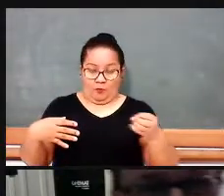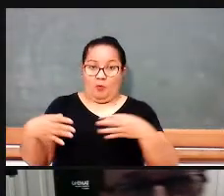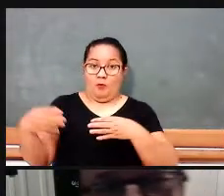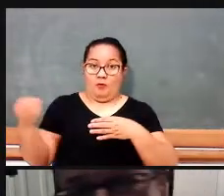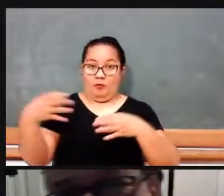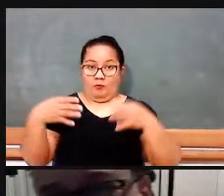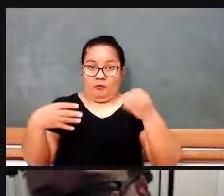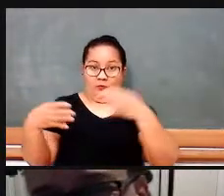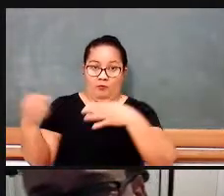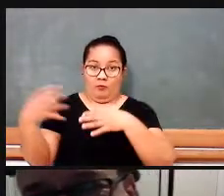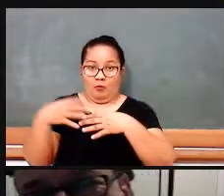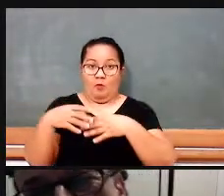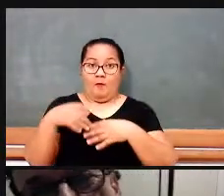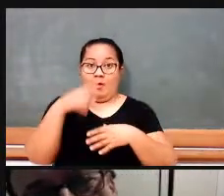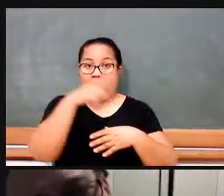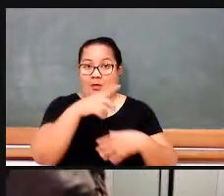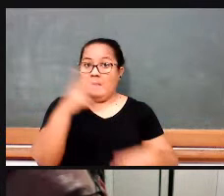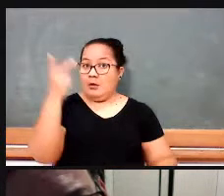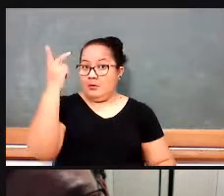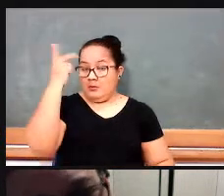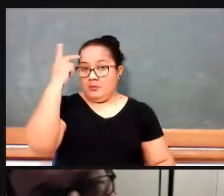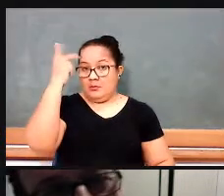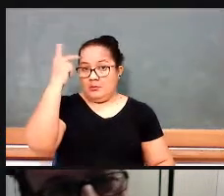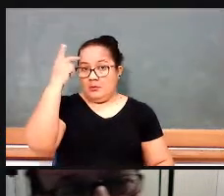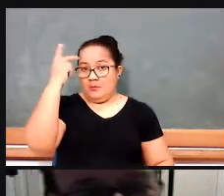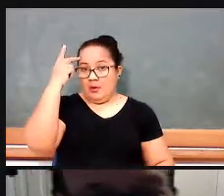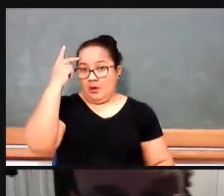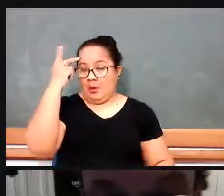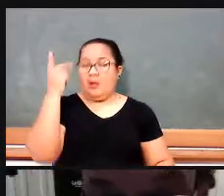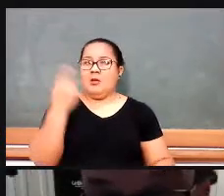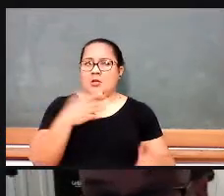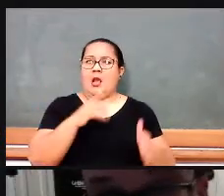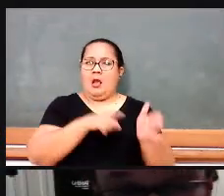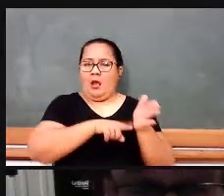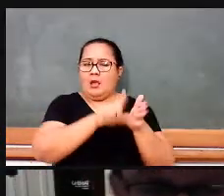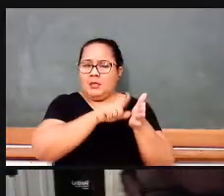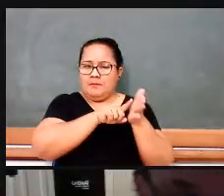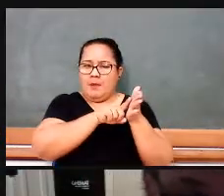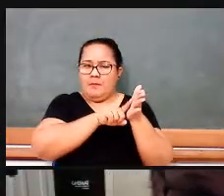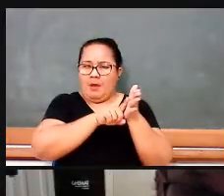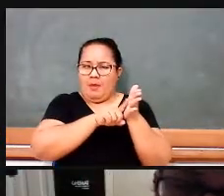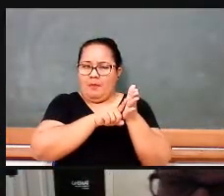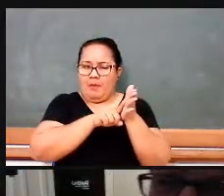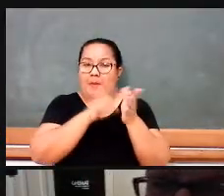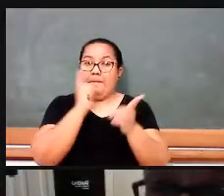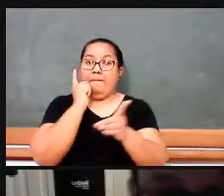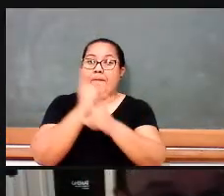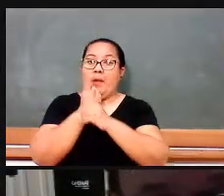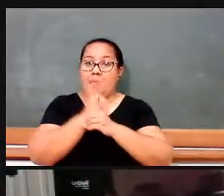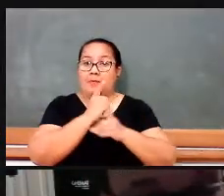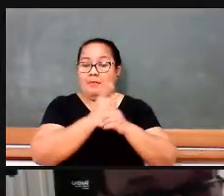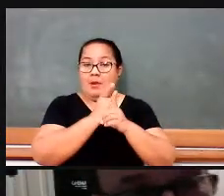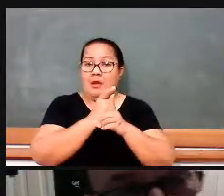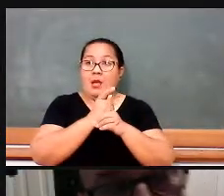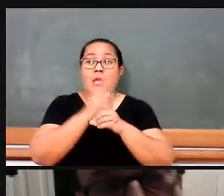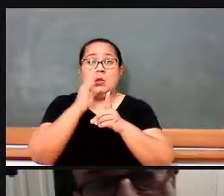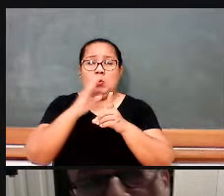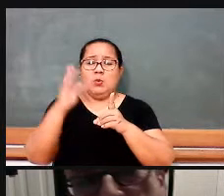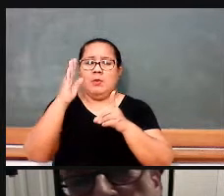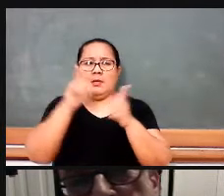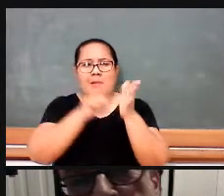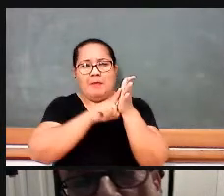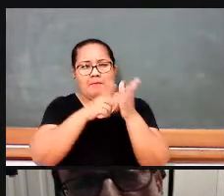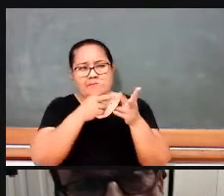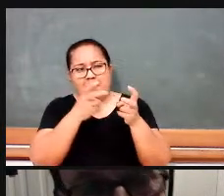Sobretudo no estado de São Paulo, que os estudos mostram que isso acabou dando referência para muitos outros estados do país, não é?